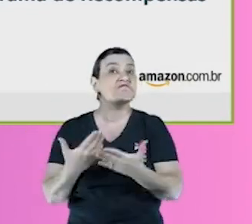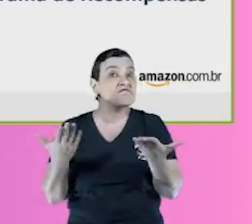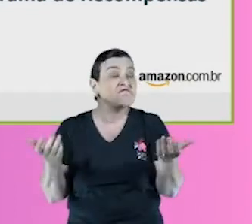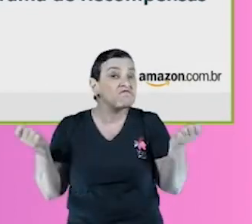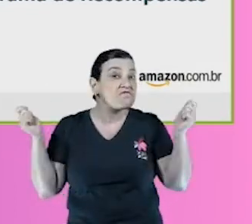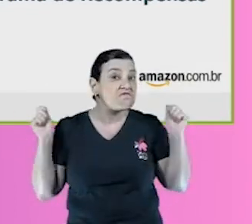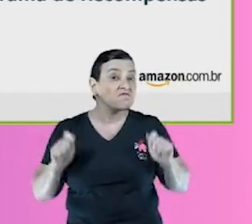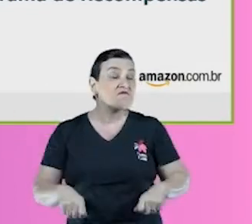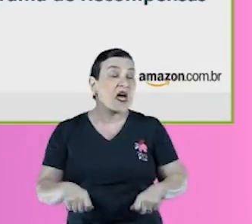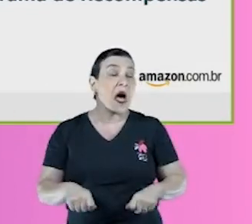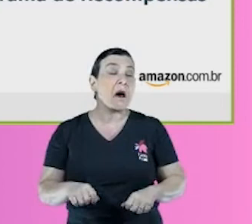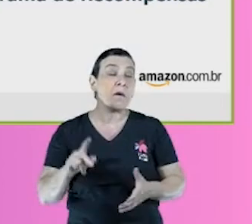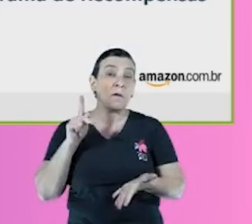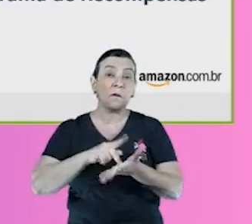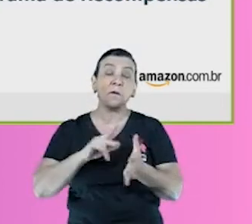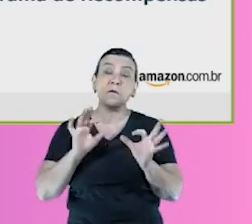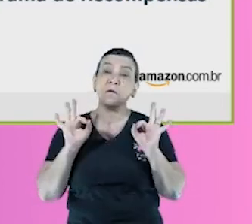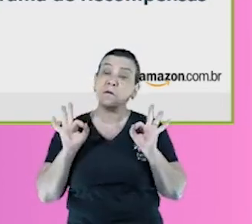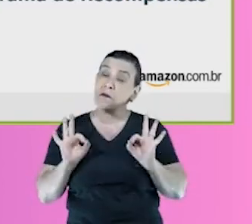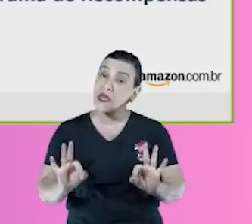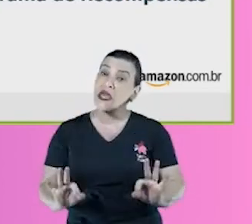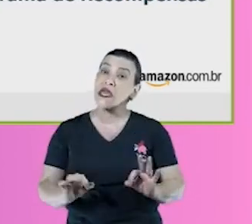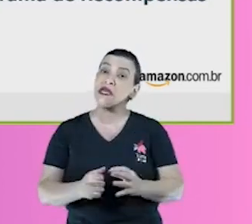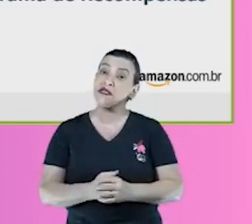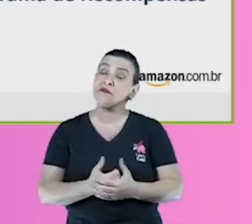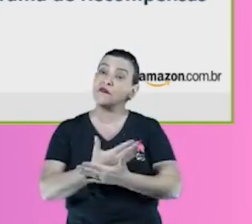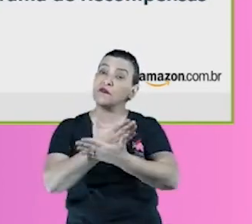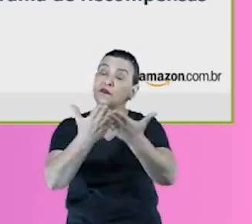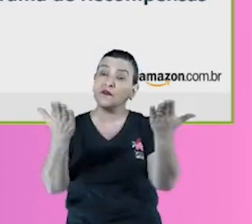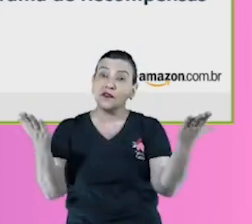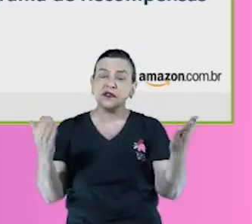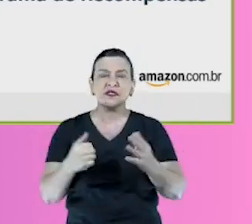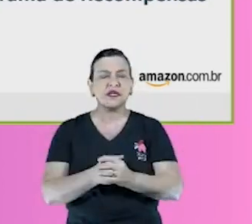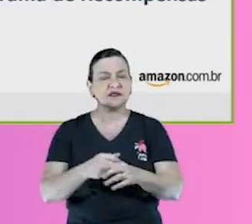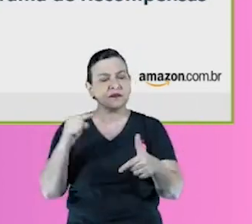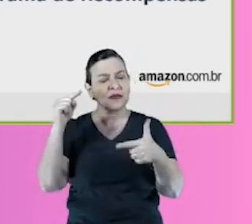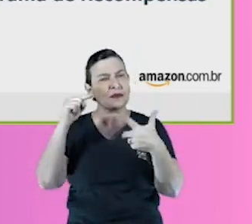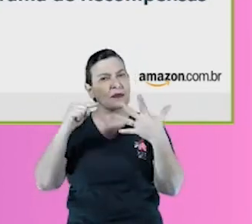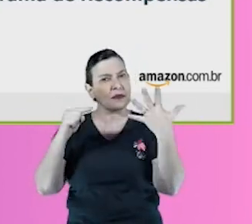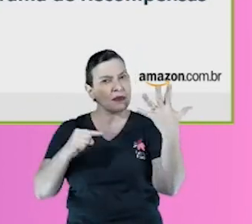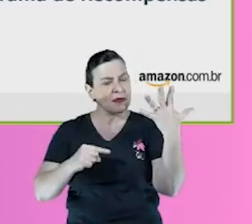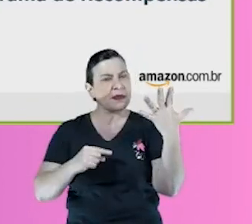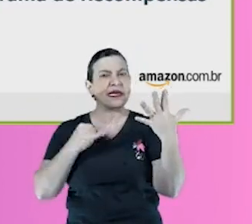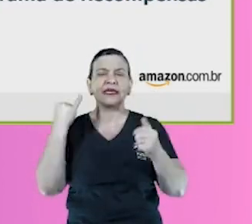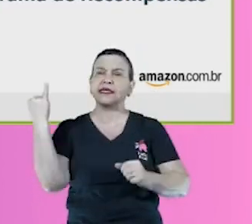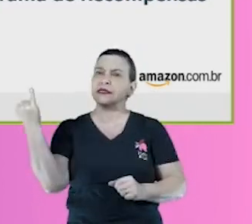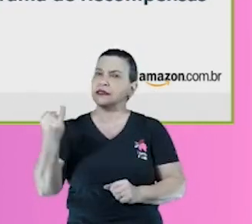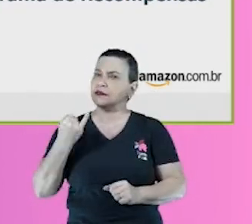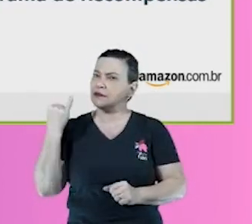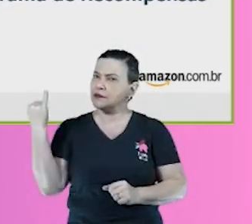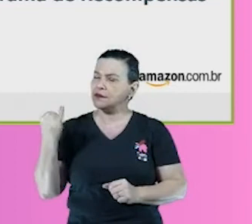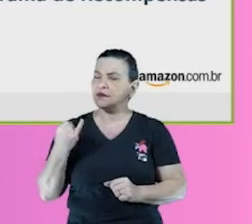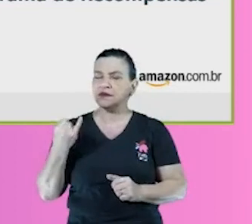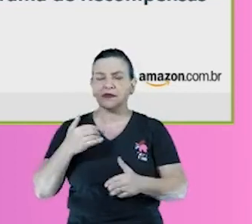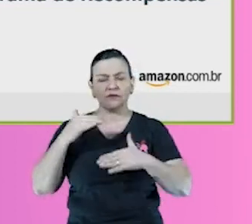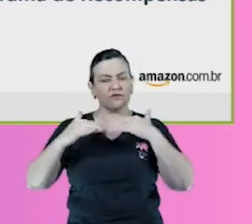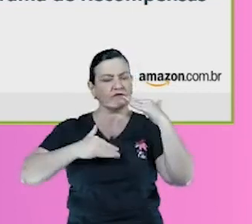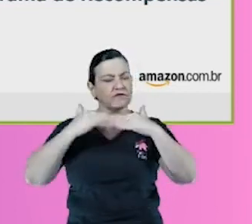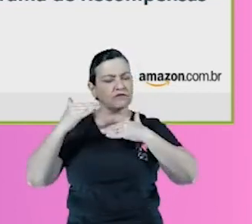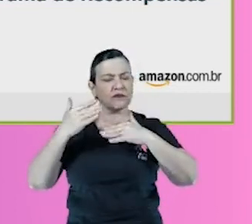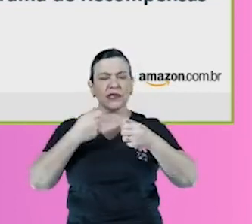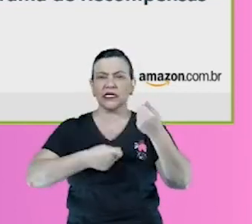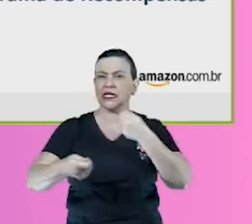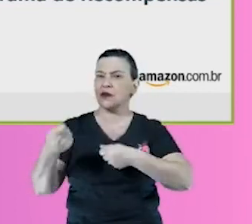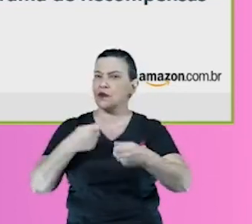realmente passar pra vocês, né, quais são os pontos importantes, como melhor desenvolver o seu negócio, né, então